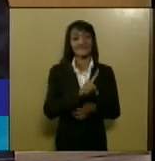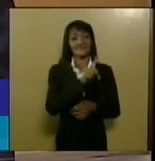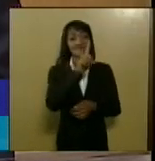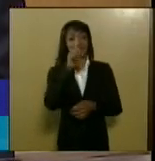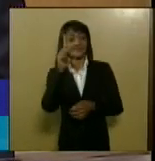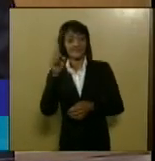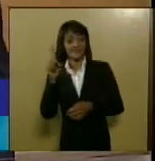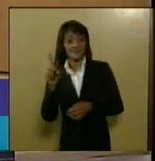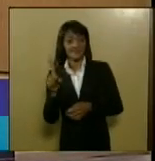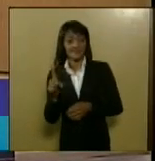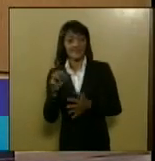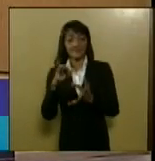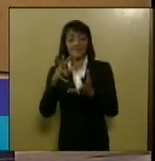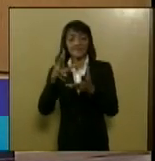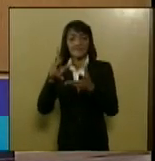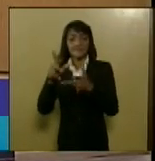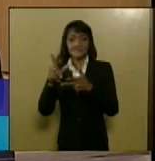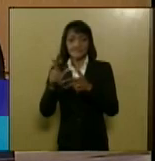tabaco